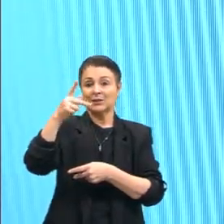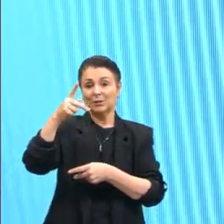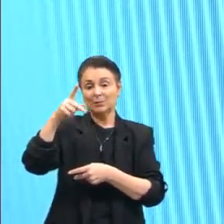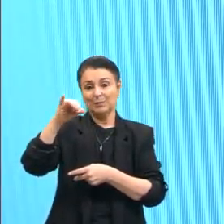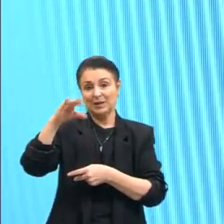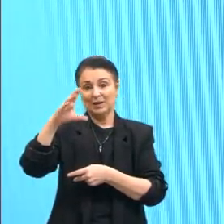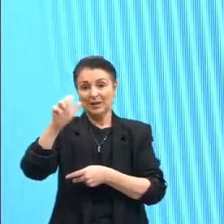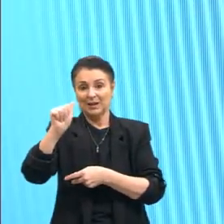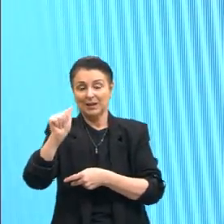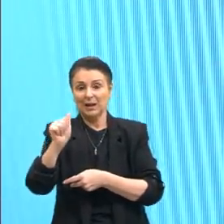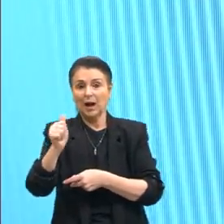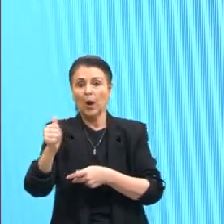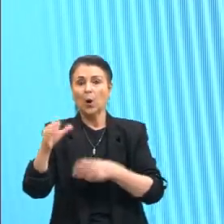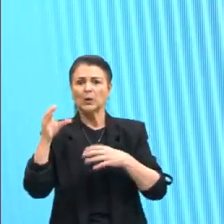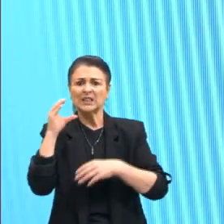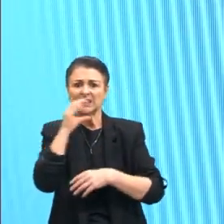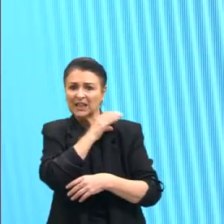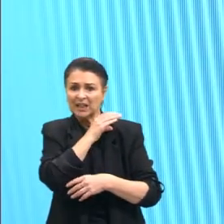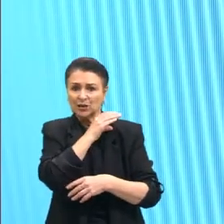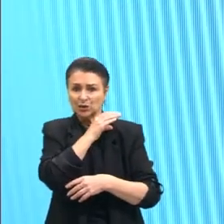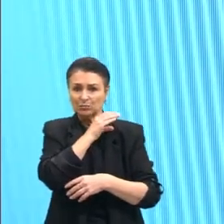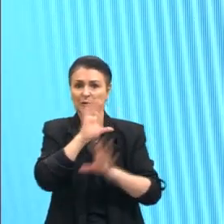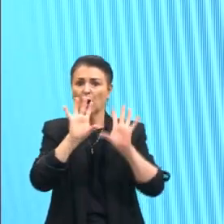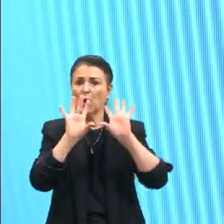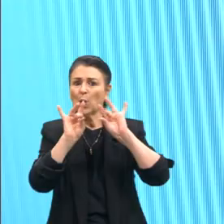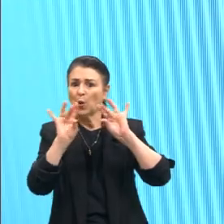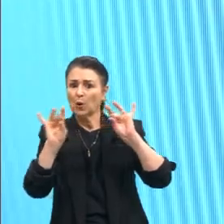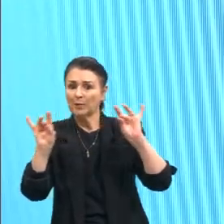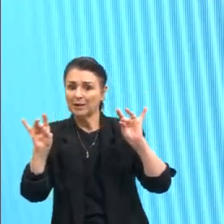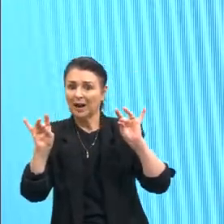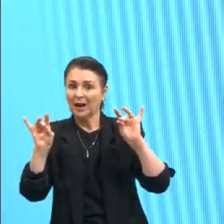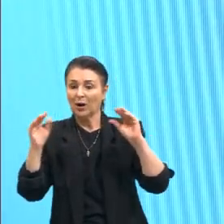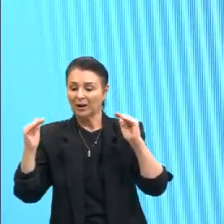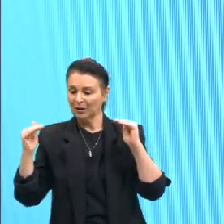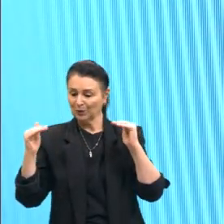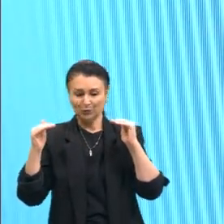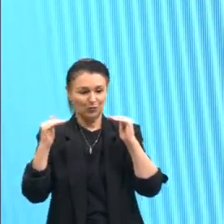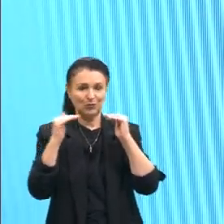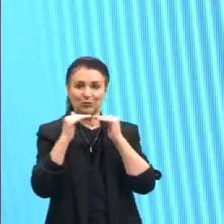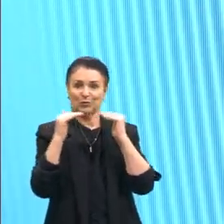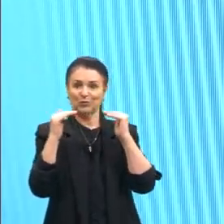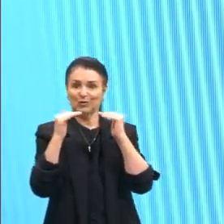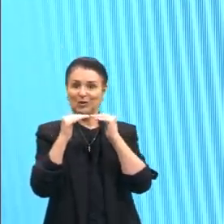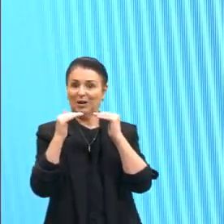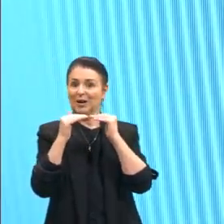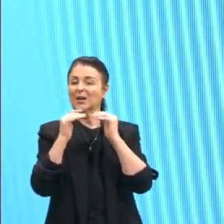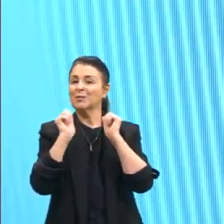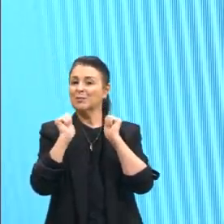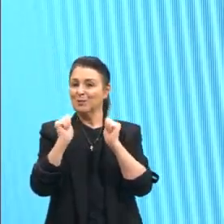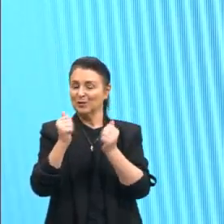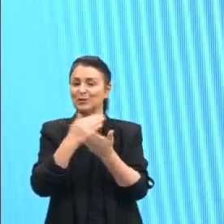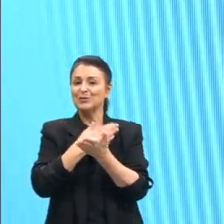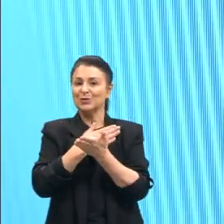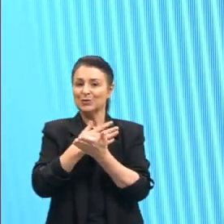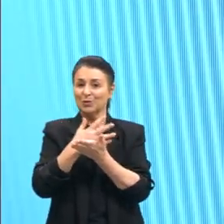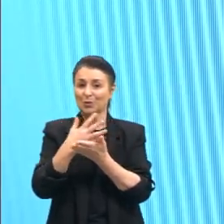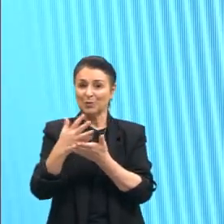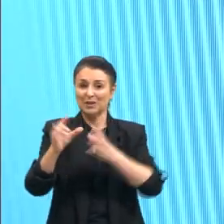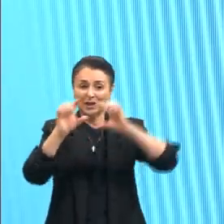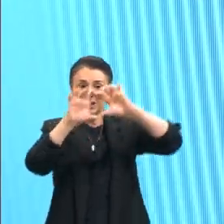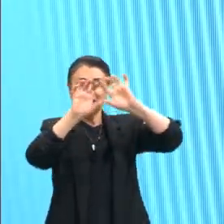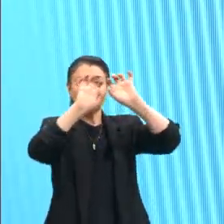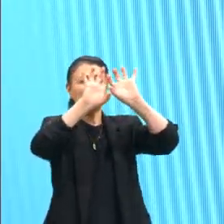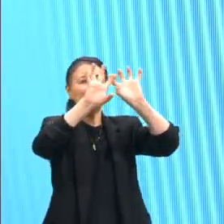úmida, geralmente seca, se enfrentando, ó, se chocando. Então, nós vamos ter um cordão de